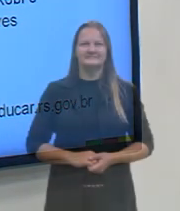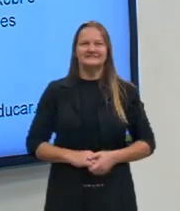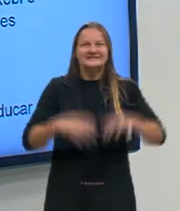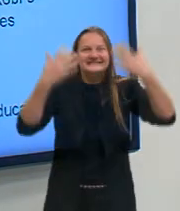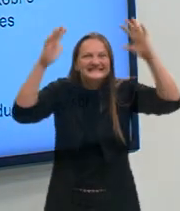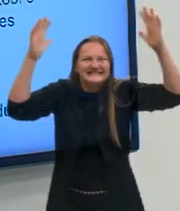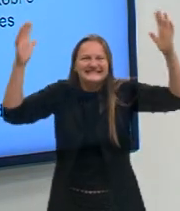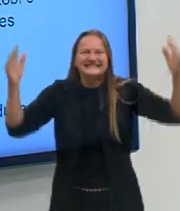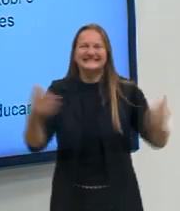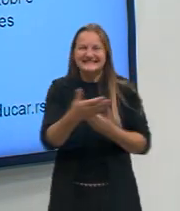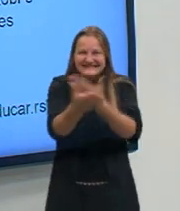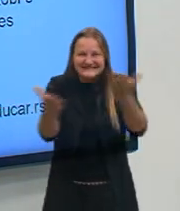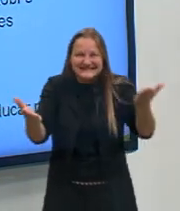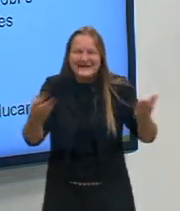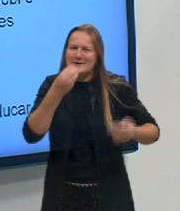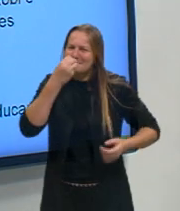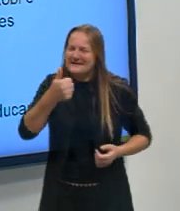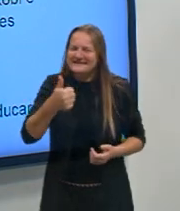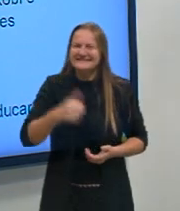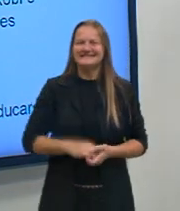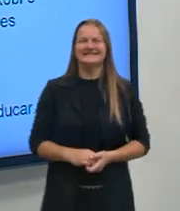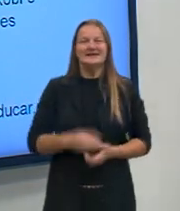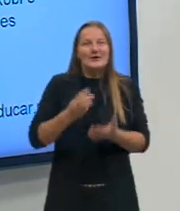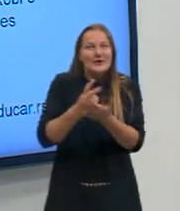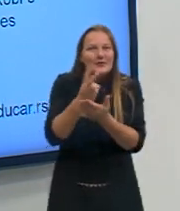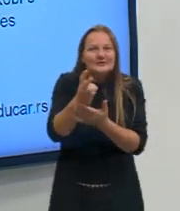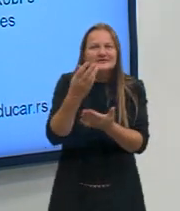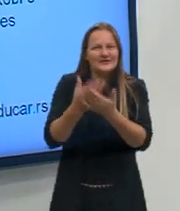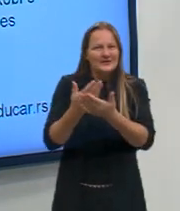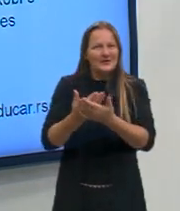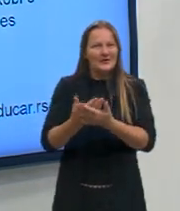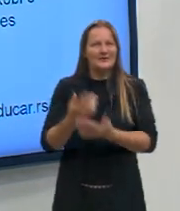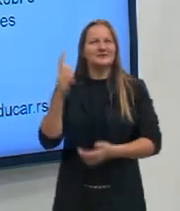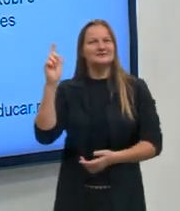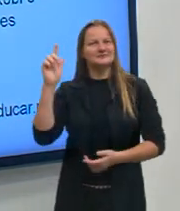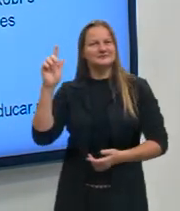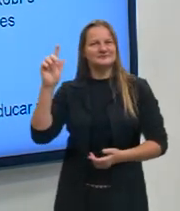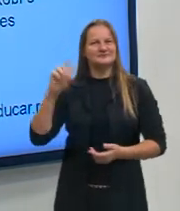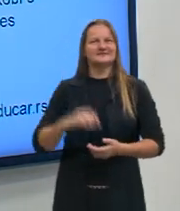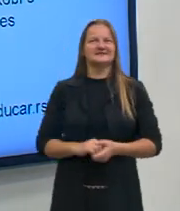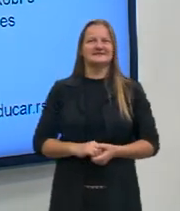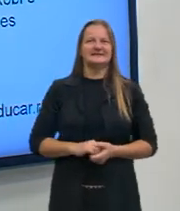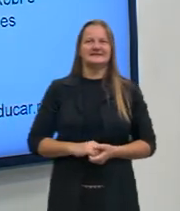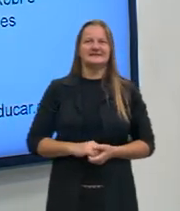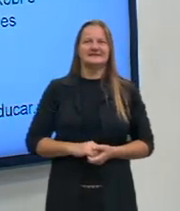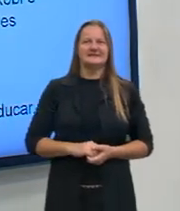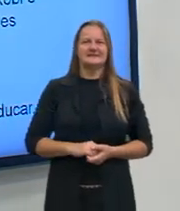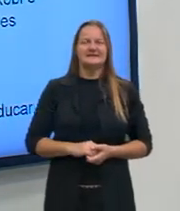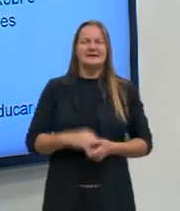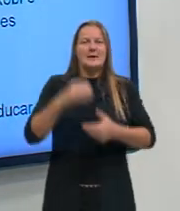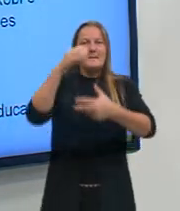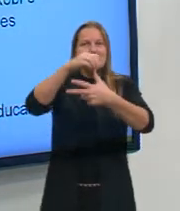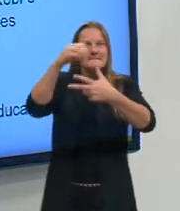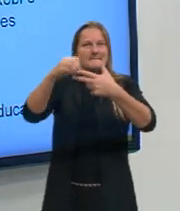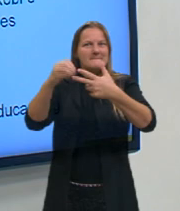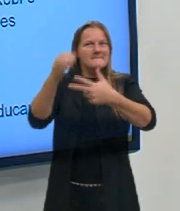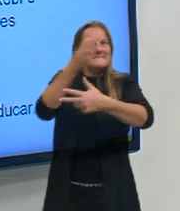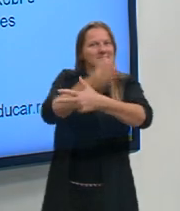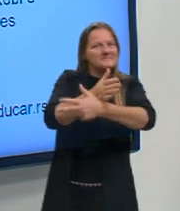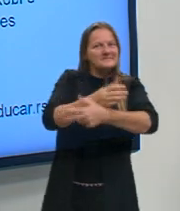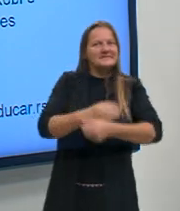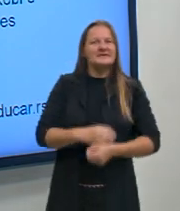Salve, salve, gurizada! Tudo bom? Continuando aí a nossa aulinha de geografia do pré-ENEM, certo?